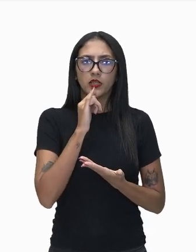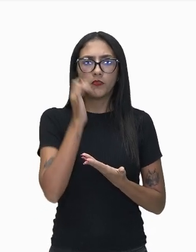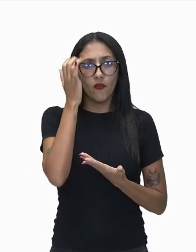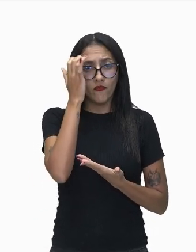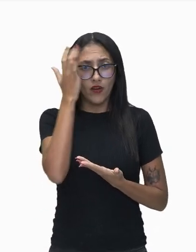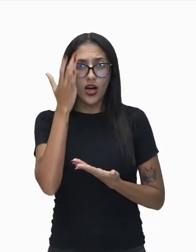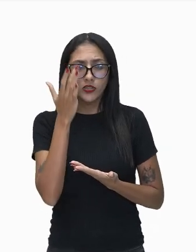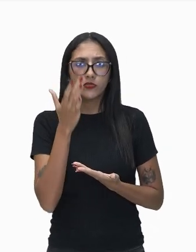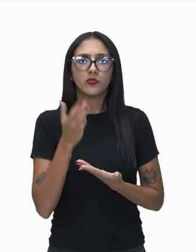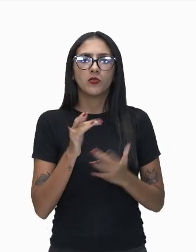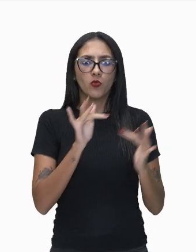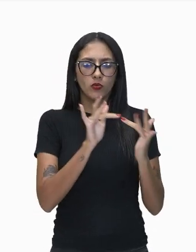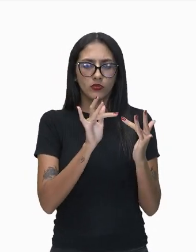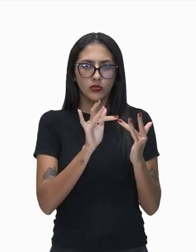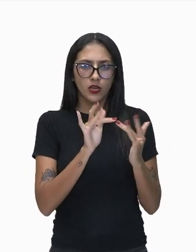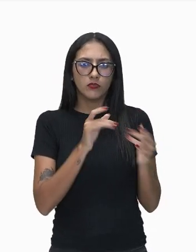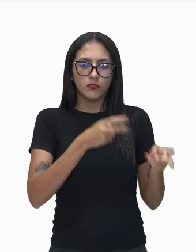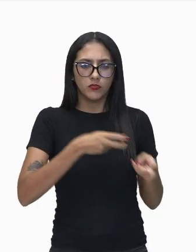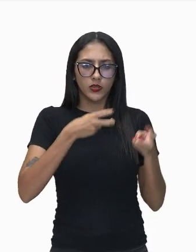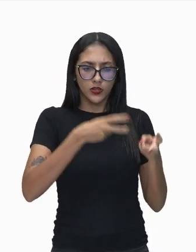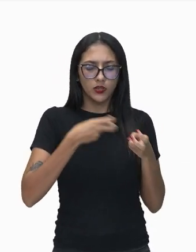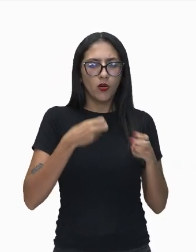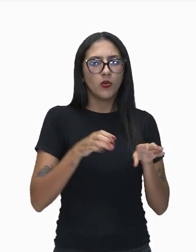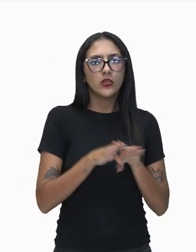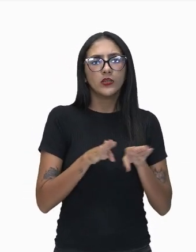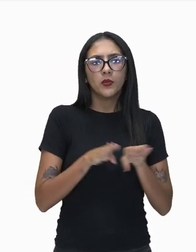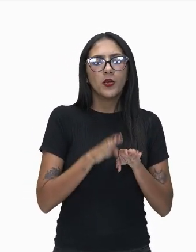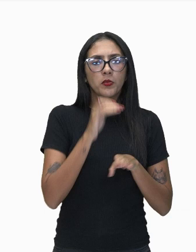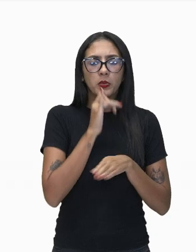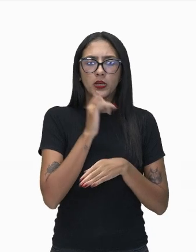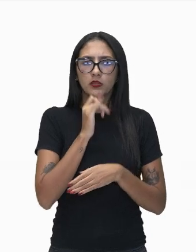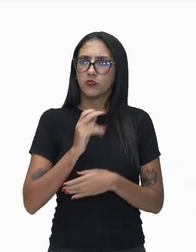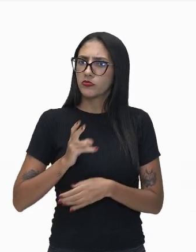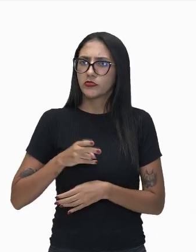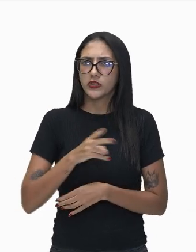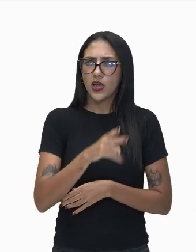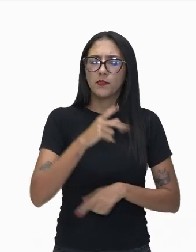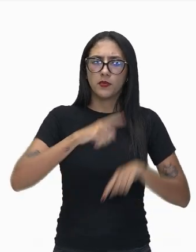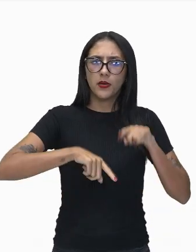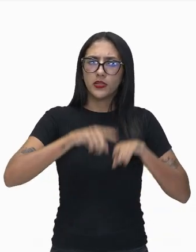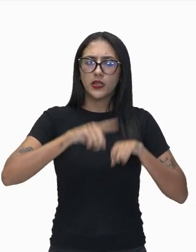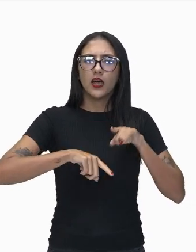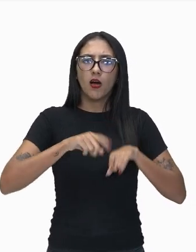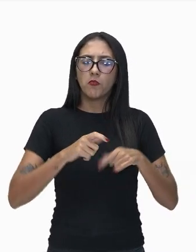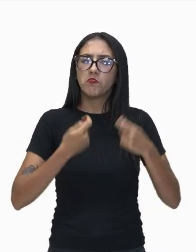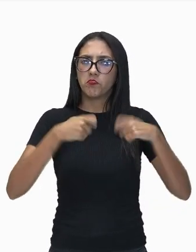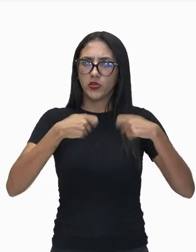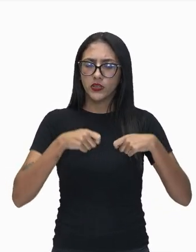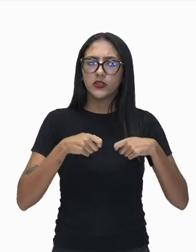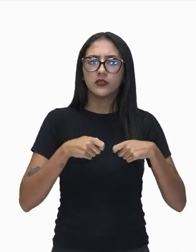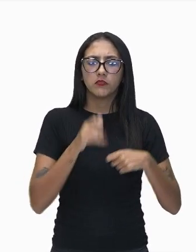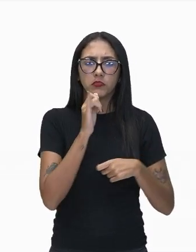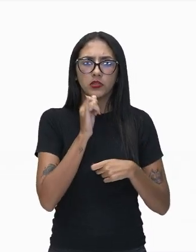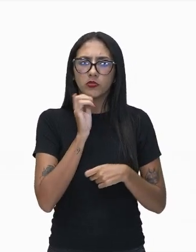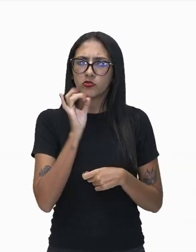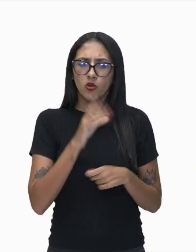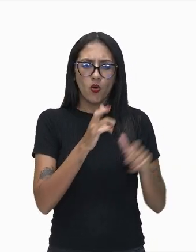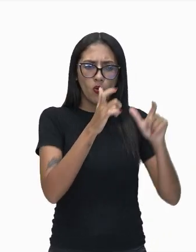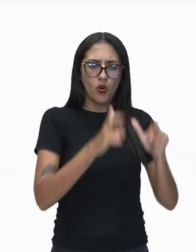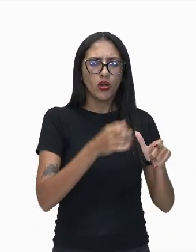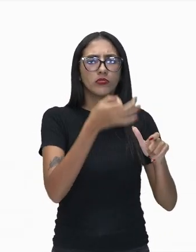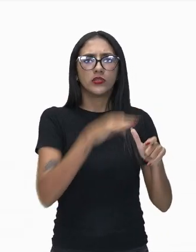garantir um suprimento que seja contínuo. Não é somente ter a disponibilidade do material